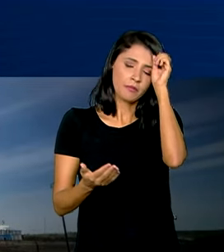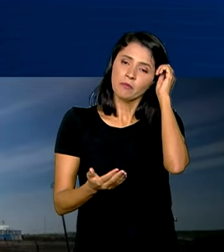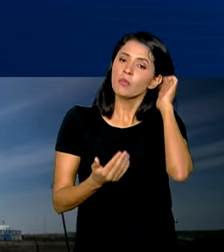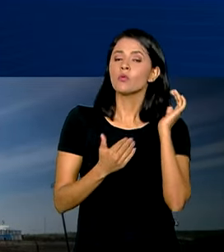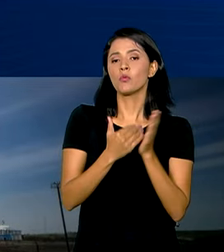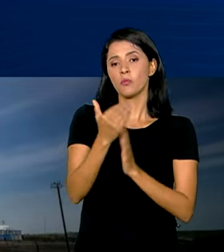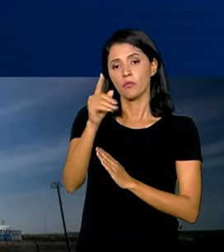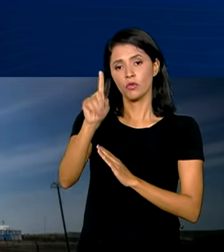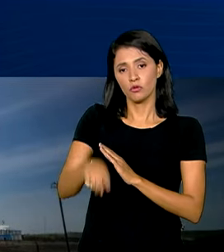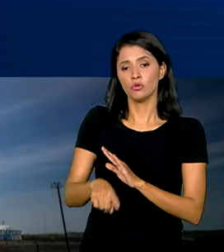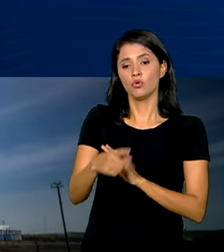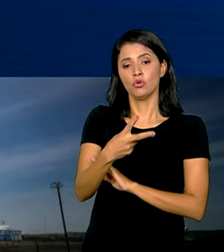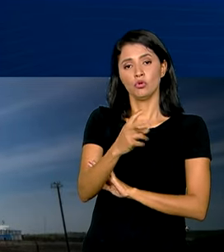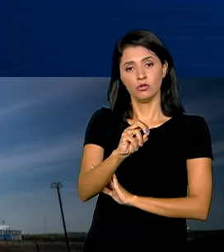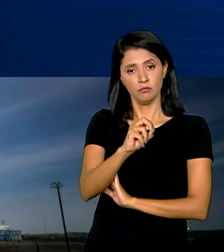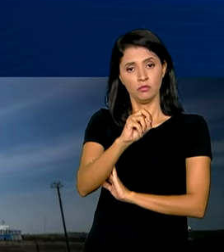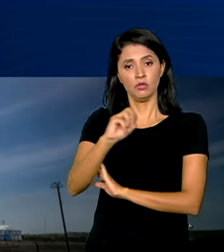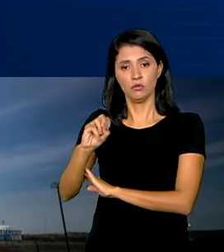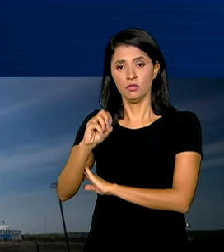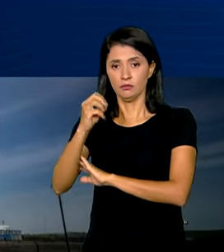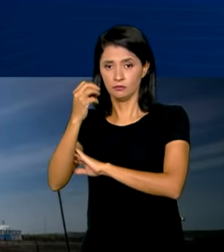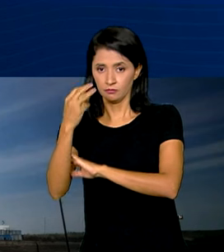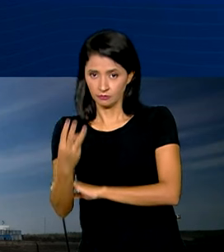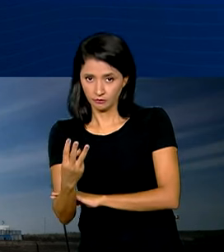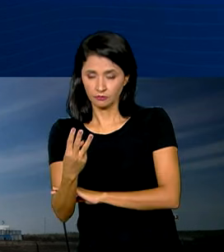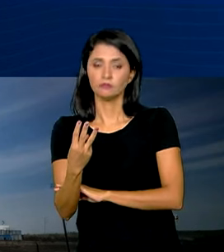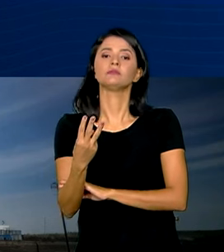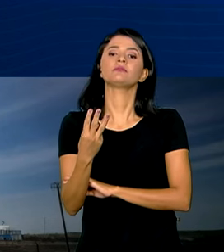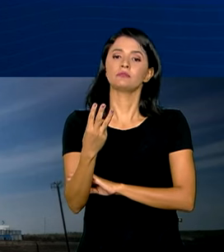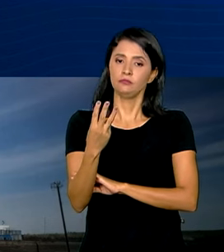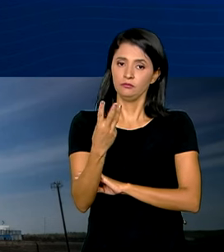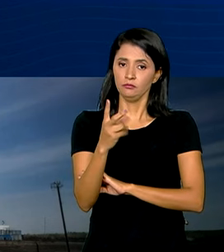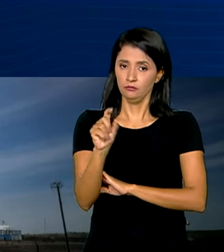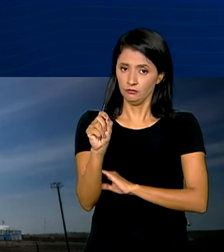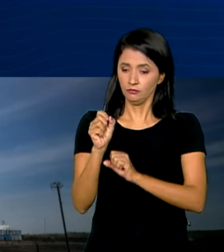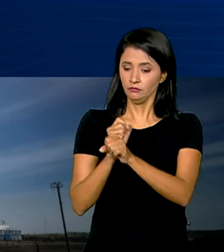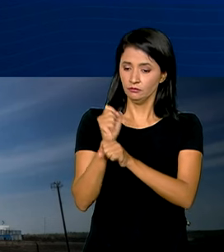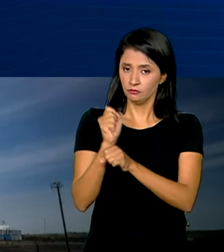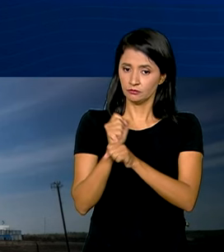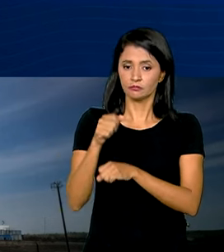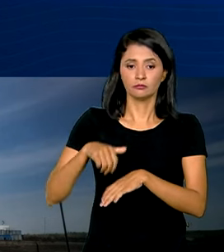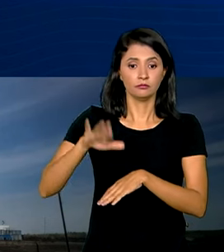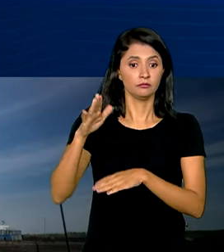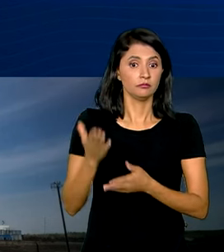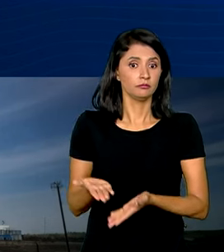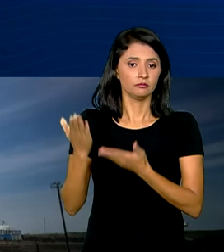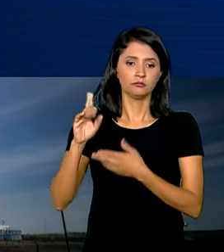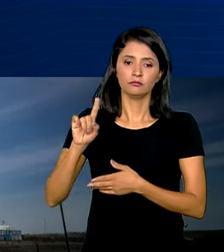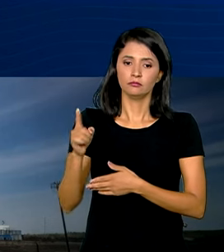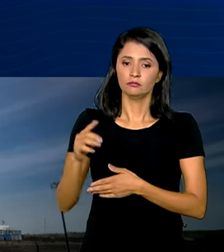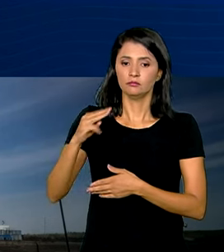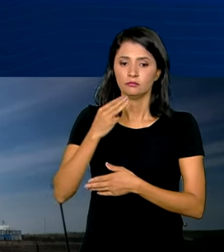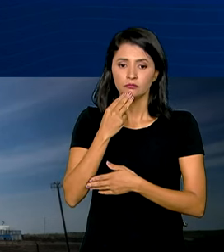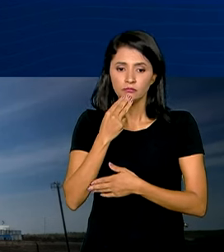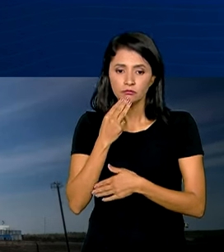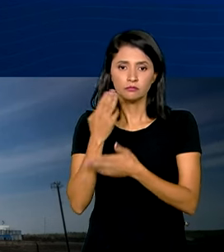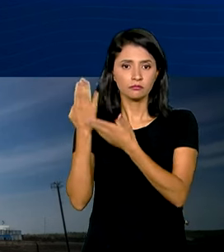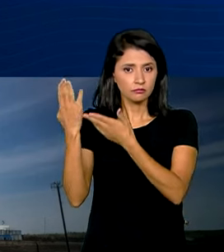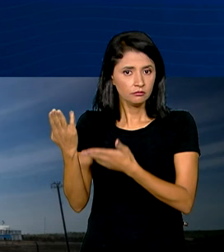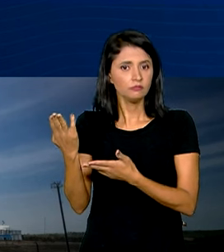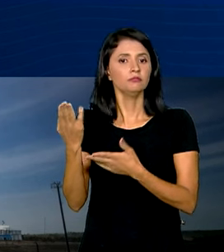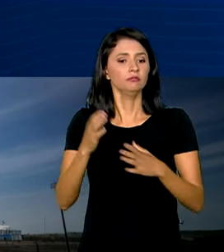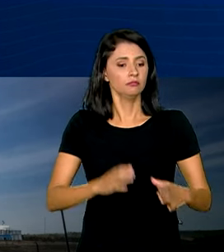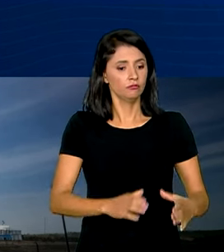executado em 2003. Em 20 anos, foram construídas mais de 1 milhão 140 mil cisternas em todo o país,